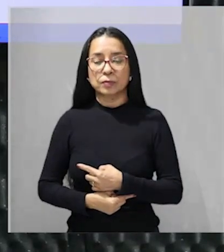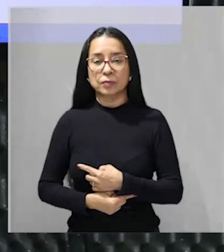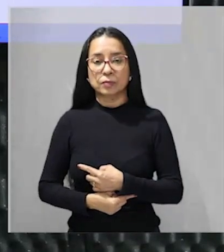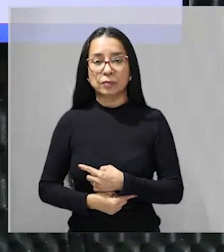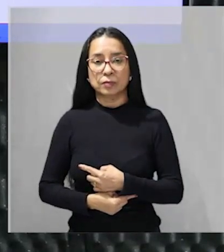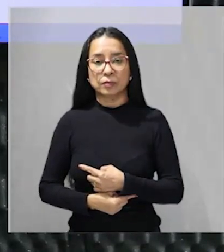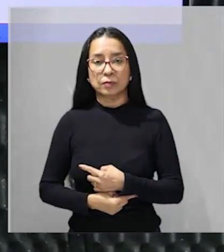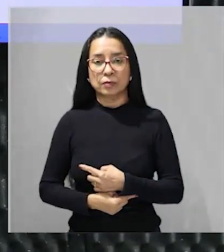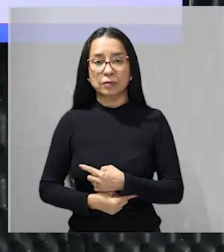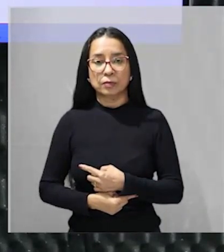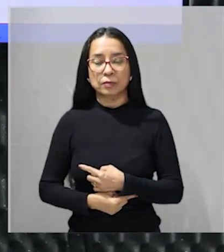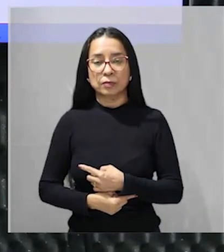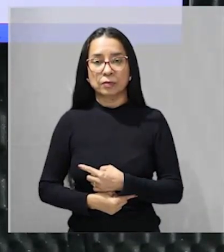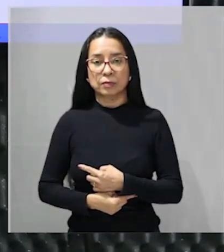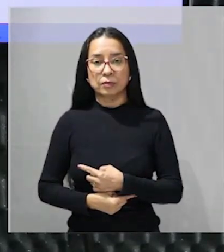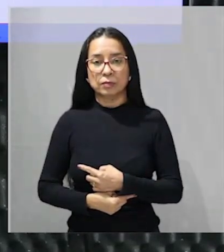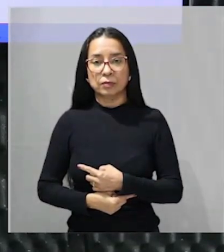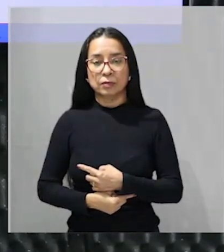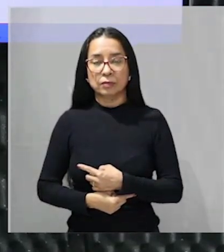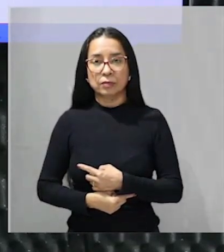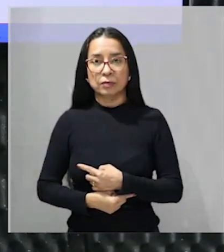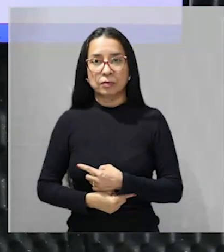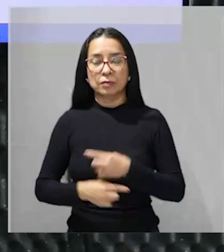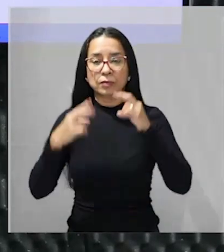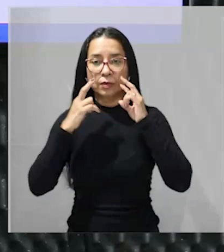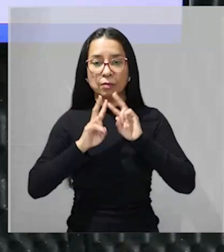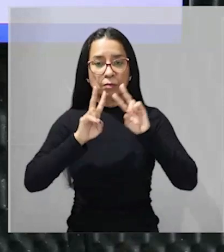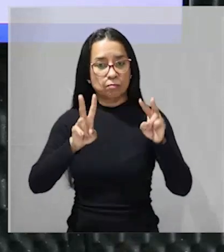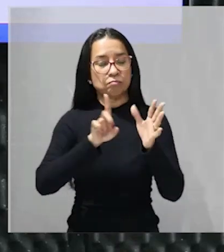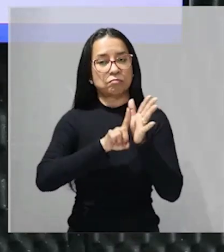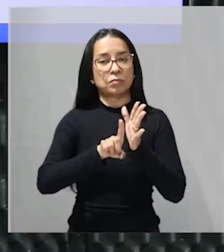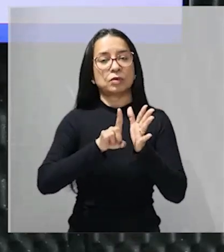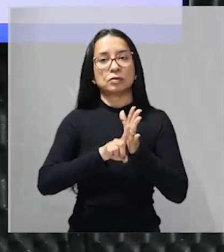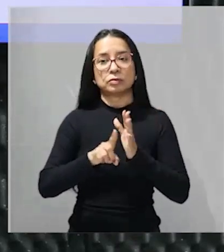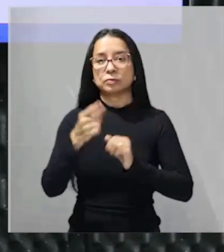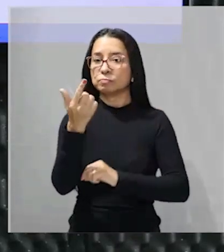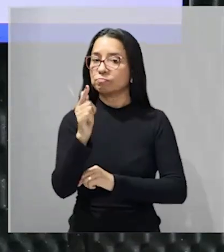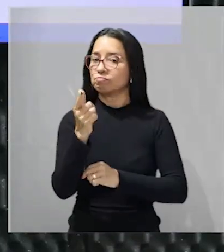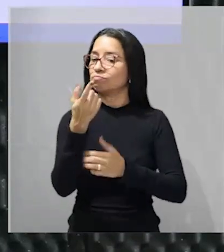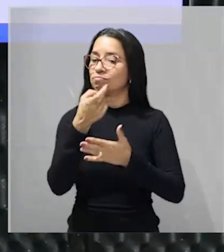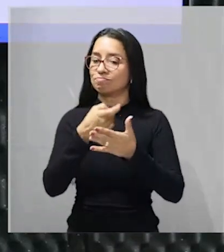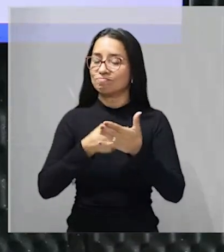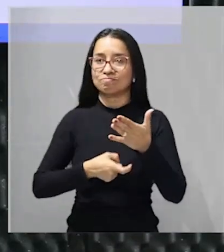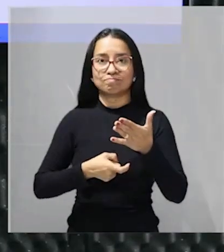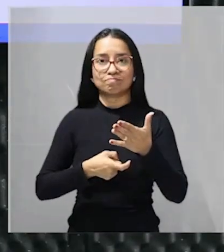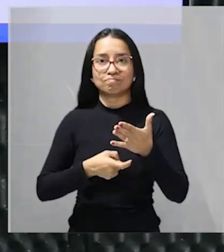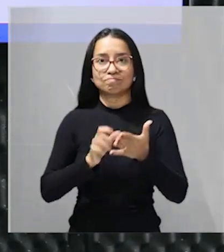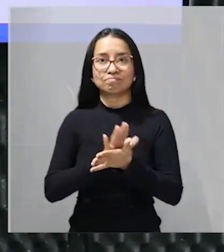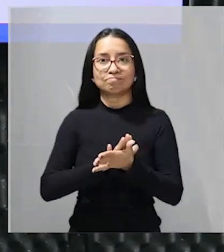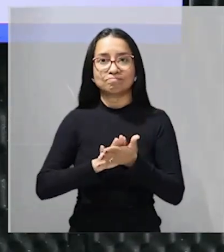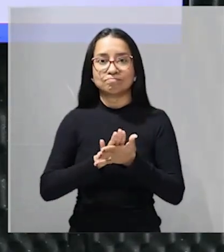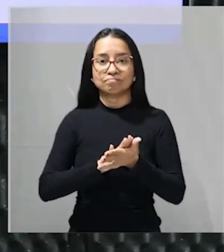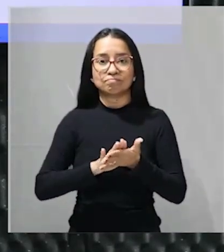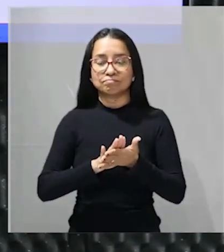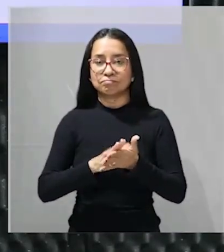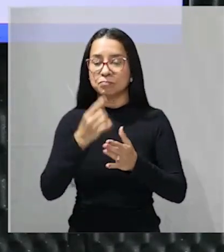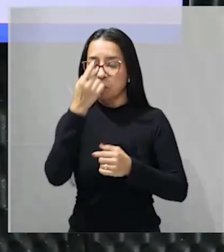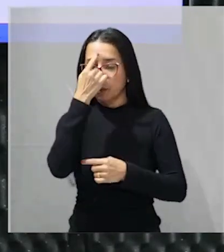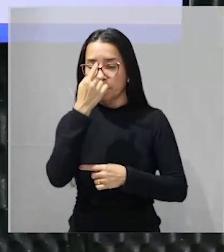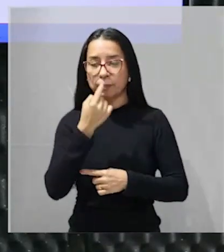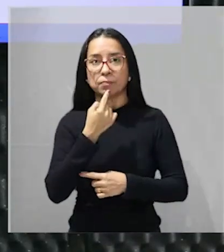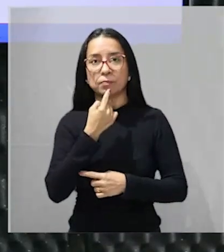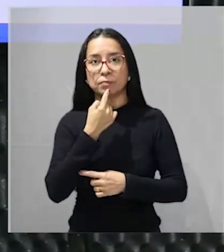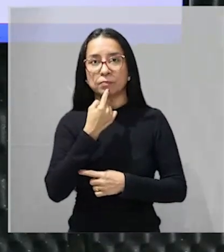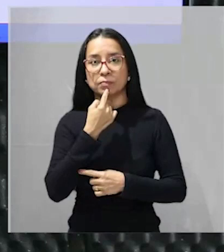19 envolveu bem você olha uma questão dessa que não tem nenhum texto já nenhuma imagem